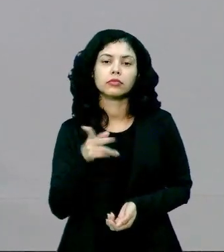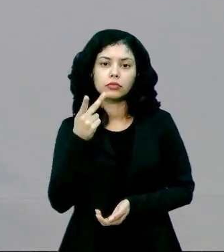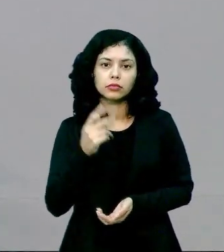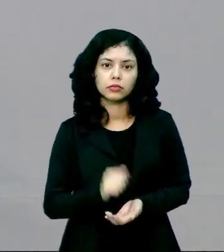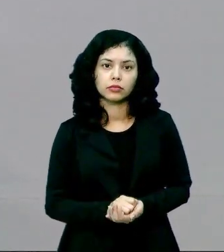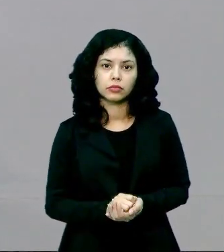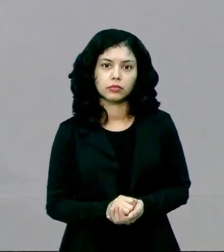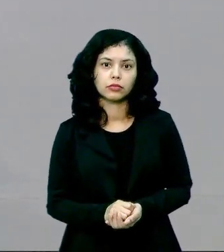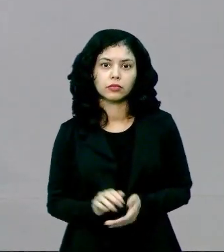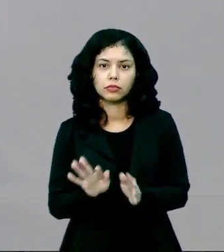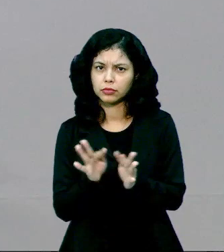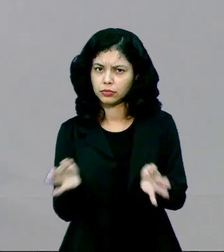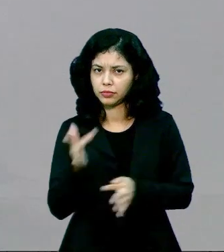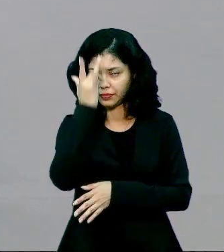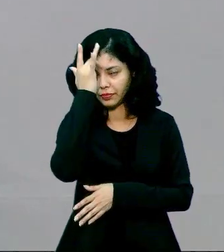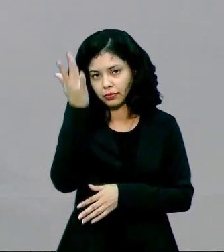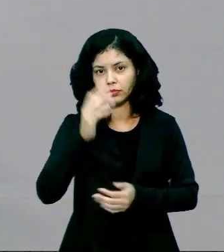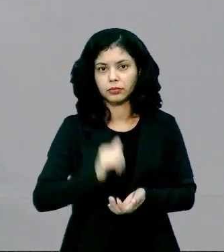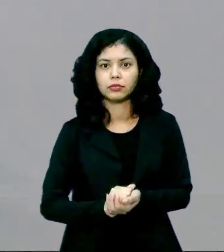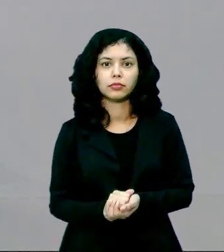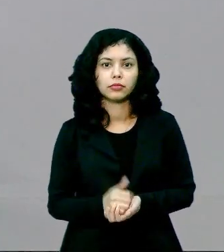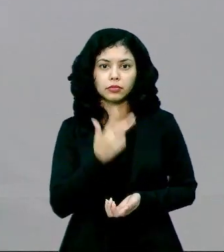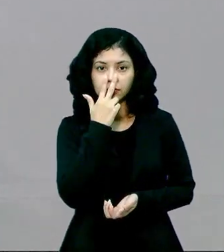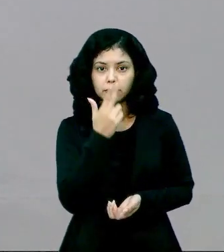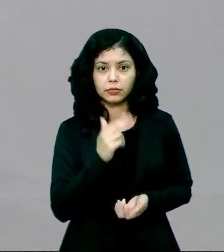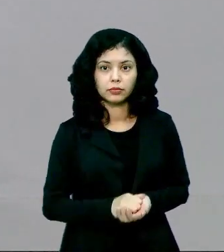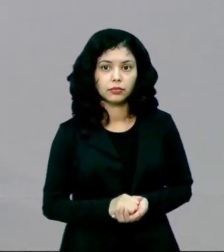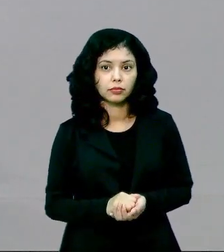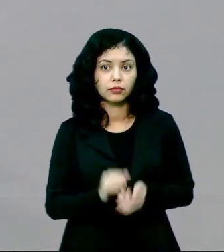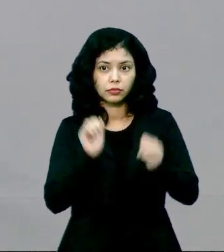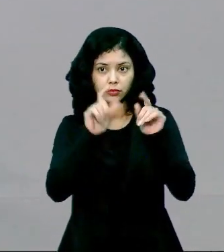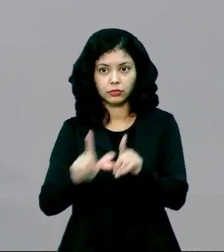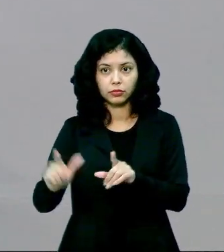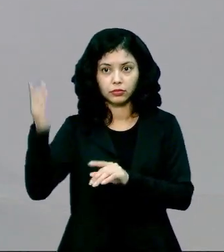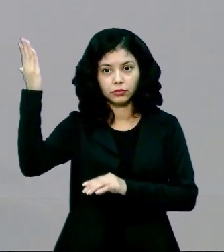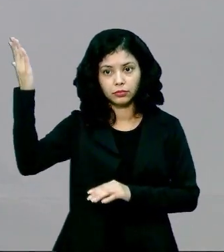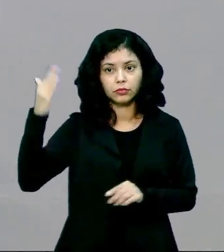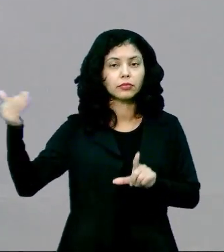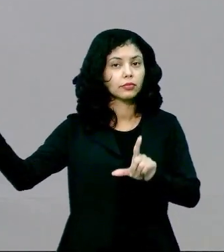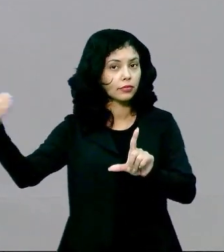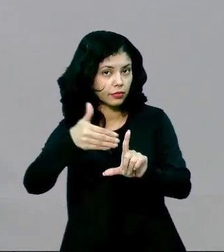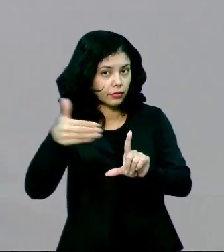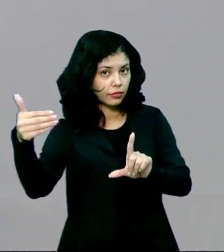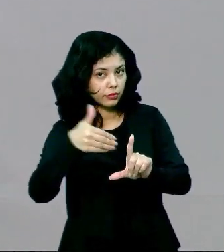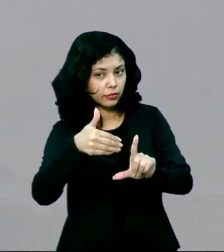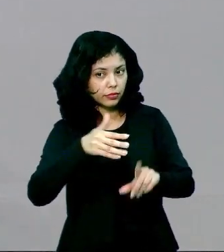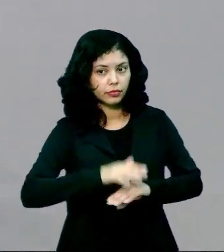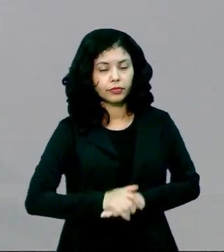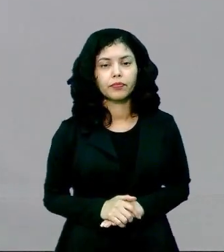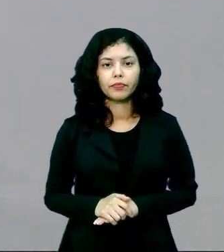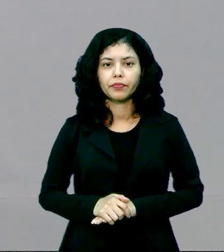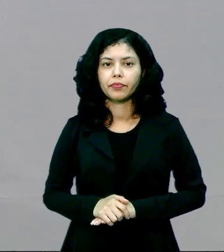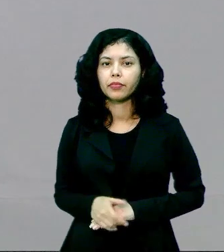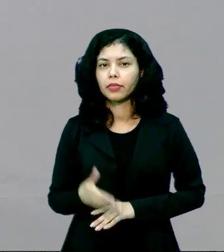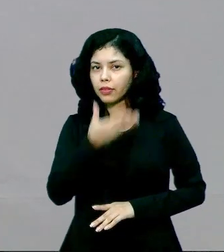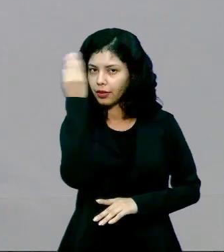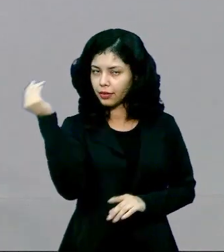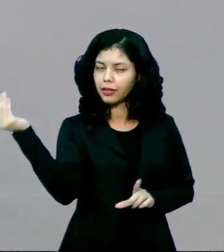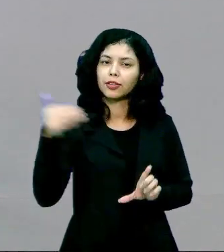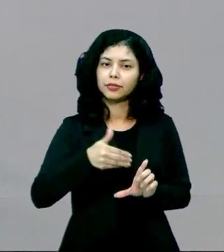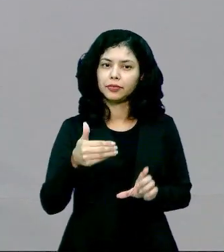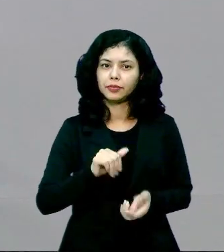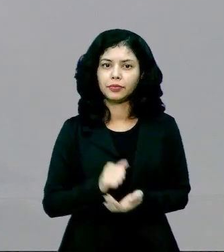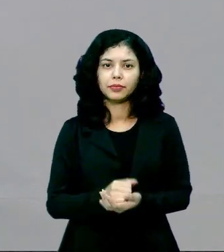administradas? É muito fácil. Vai aparecer agora em tela o link das nossas plataformas e não deixe de